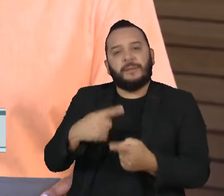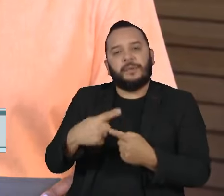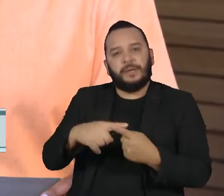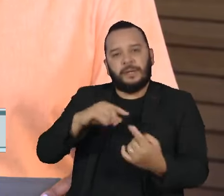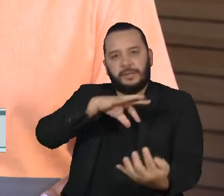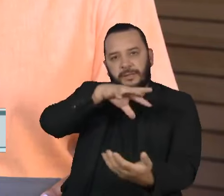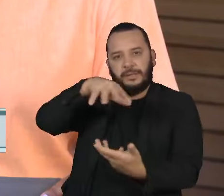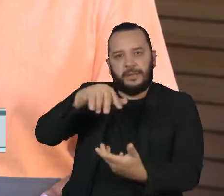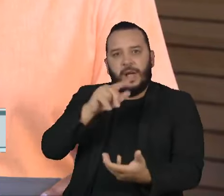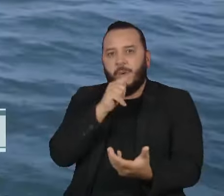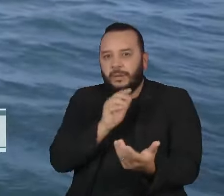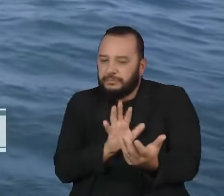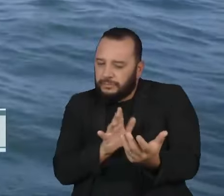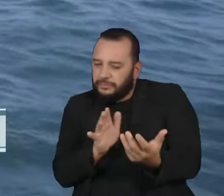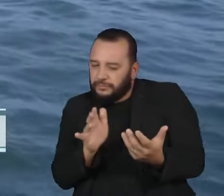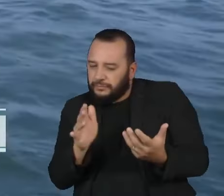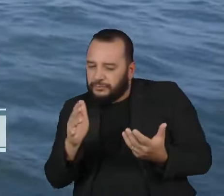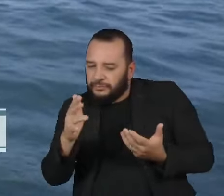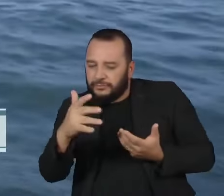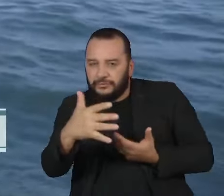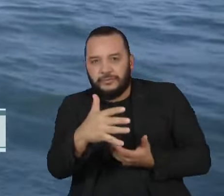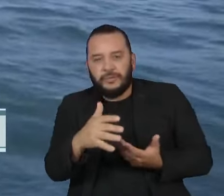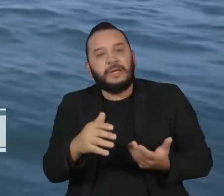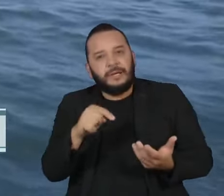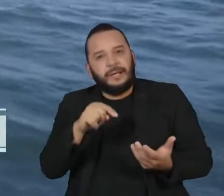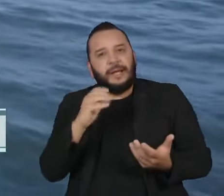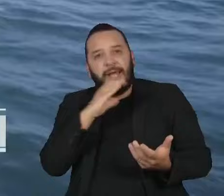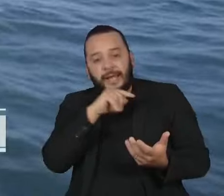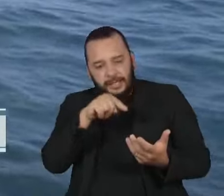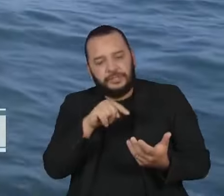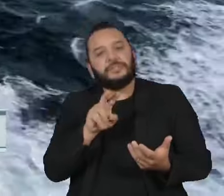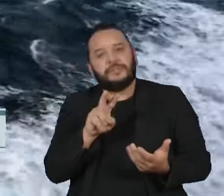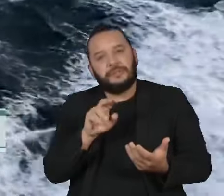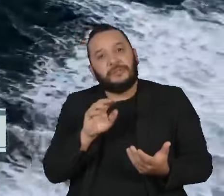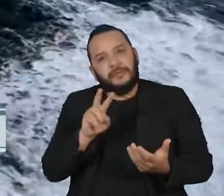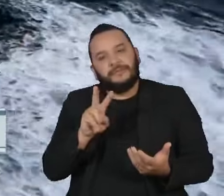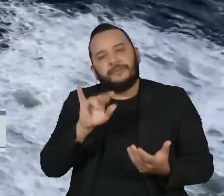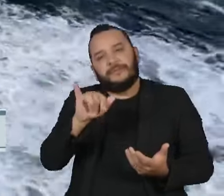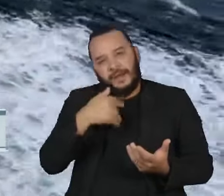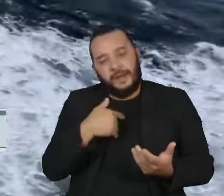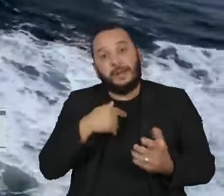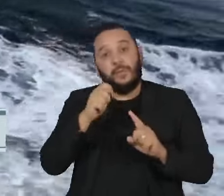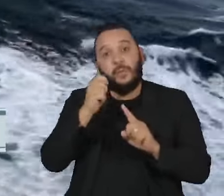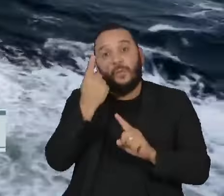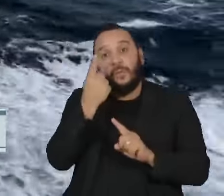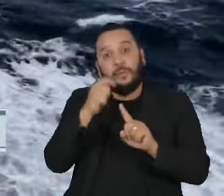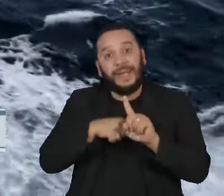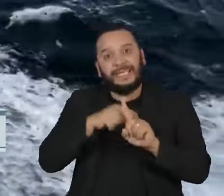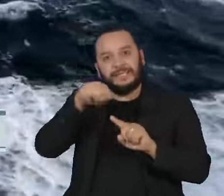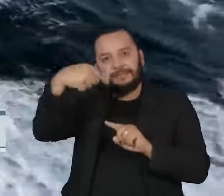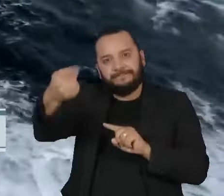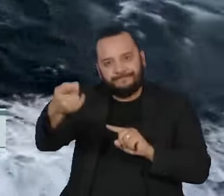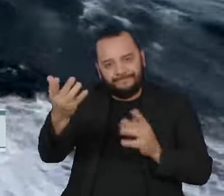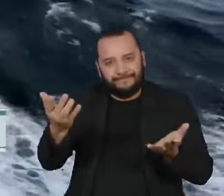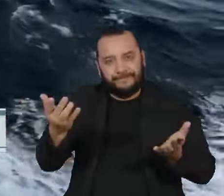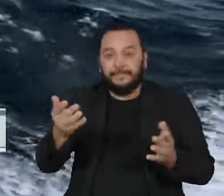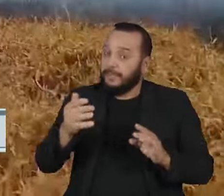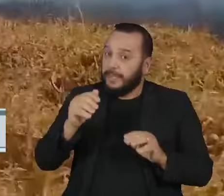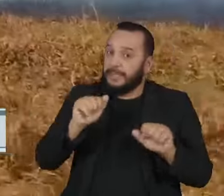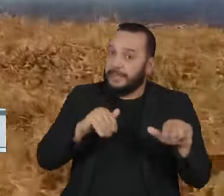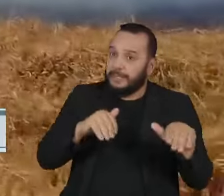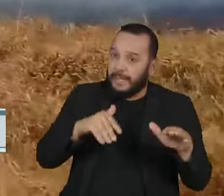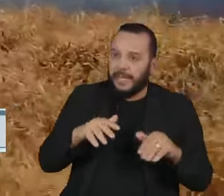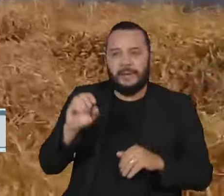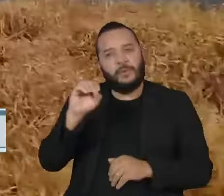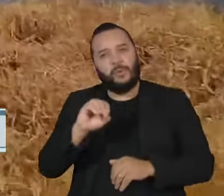só daqui a um mês. O fenômeno está na fase de neutralidade e deve começar a atuar no final de setembro e início de outubro.